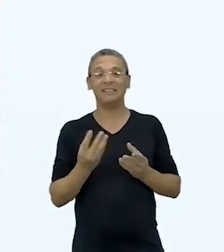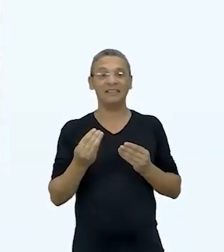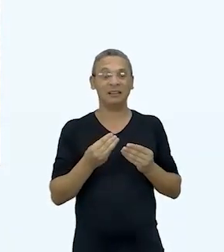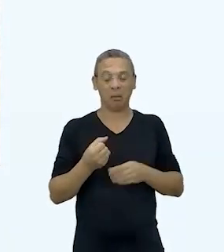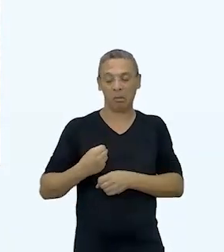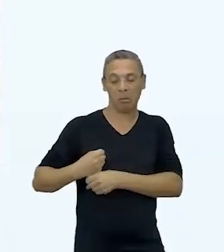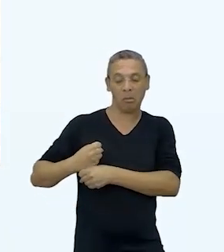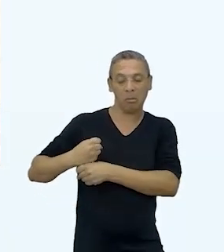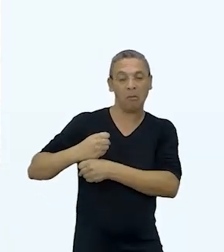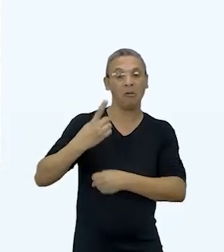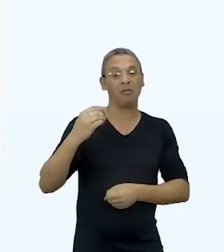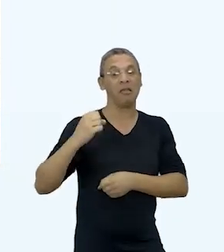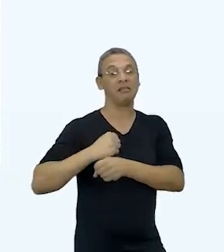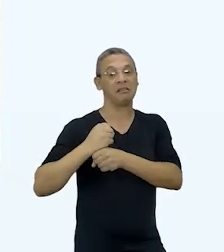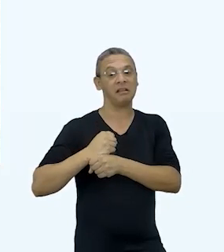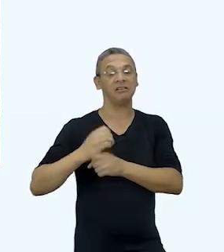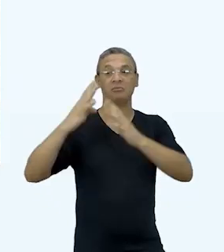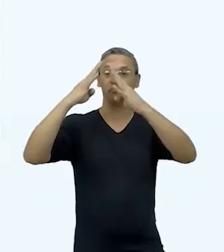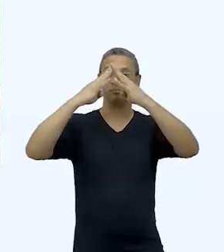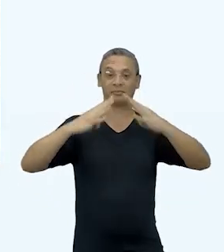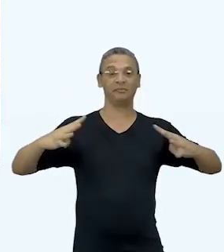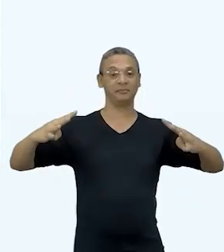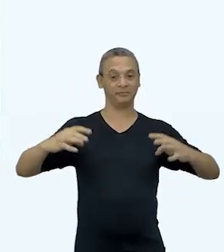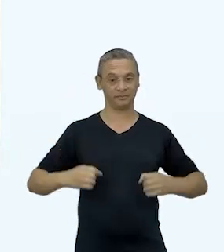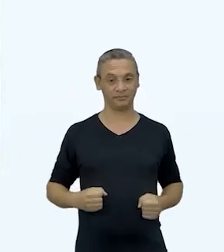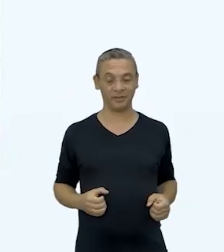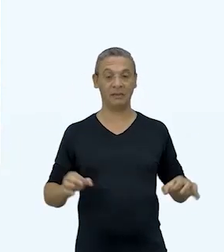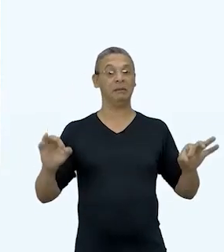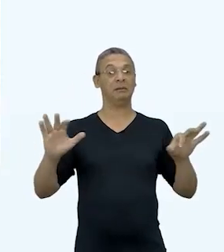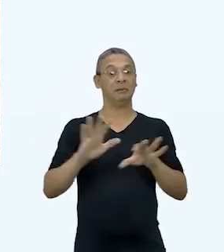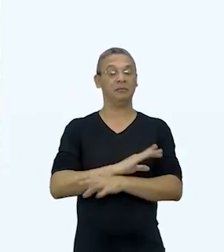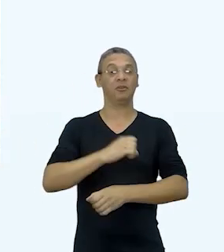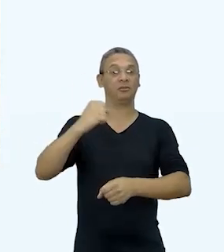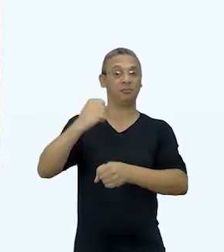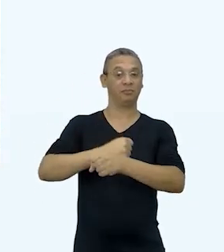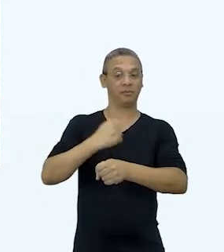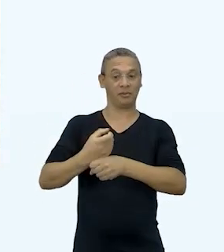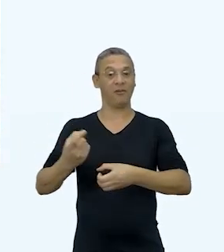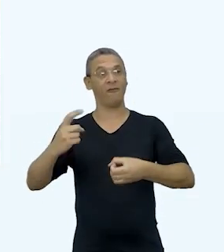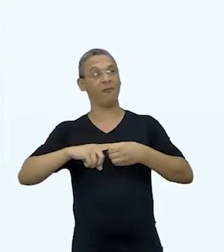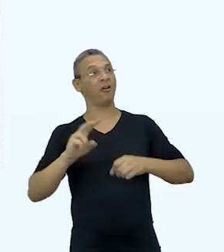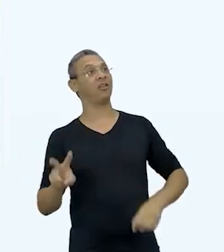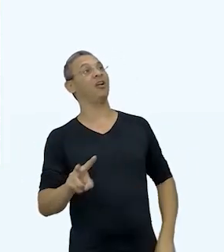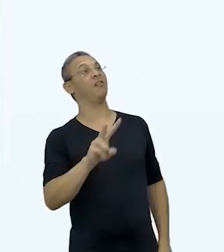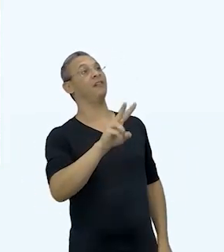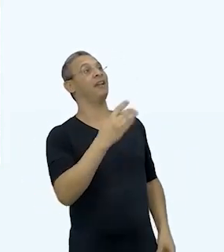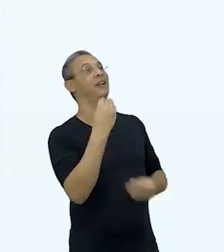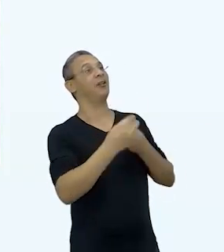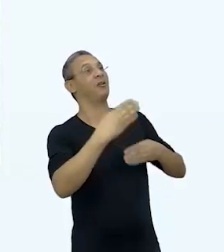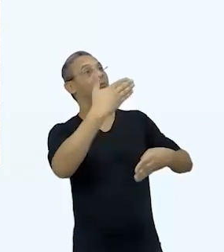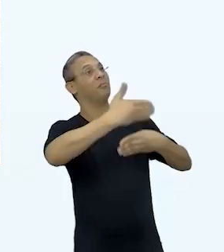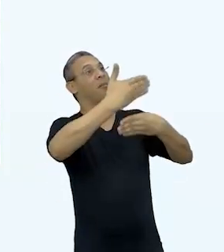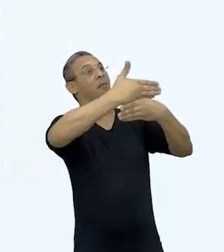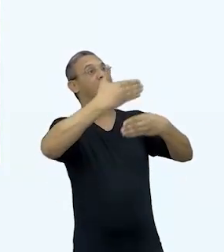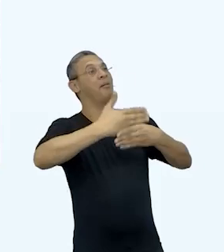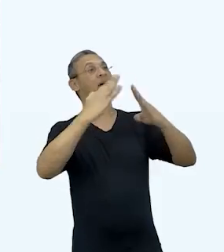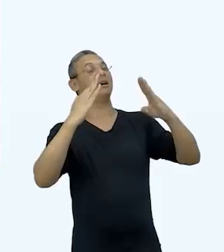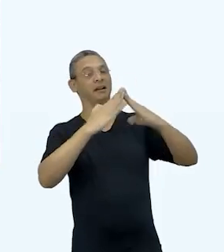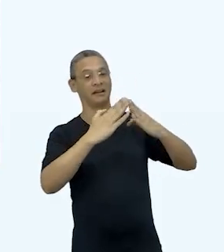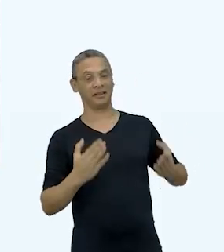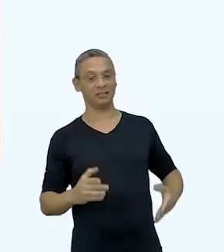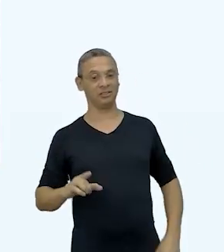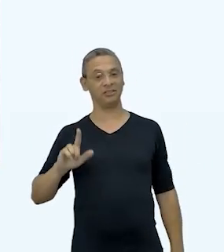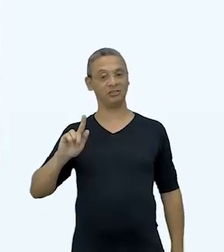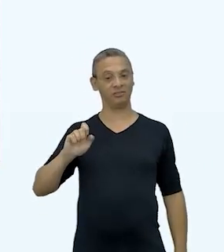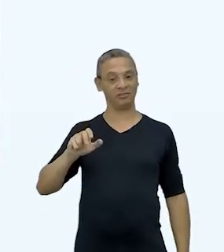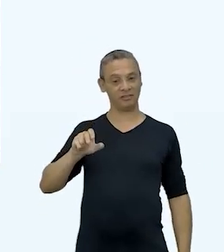de mais de 10 anos de garantia. No final da obra, vamos voltar para ver o resultado final da construção. O Genésio